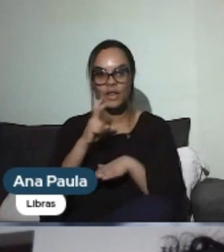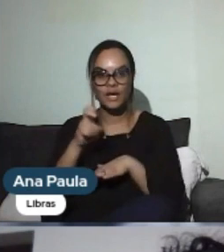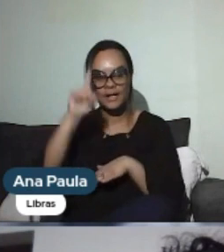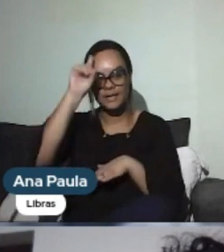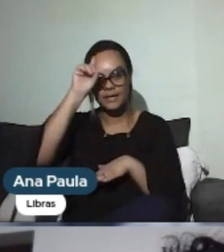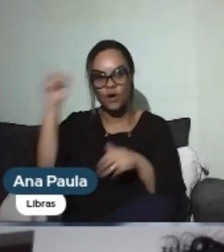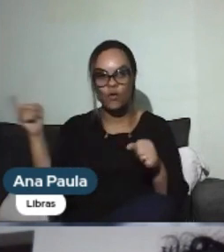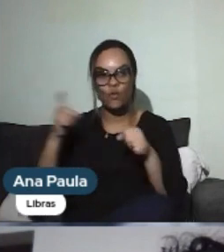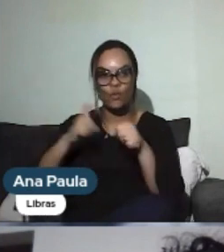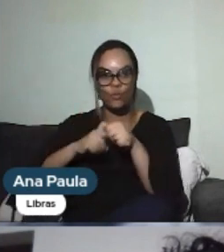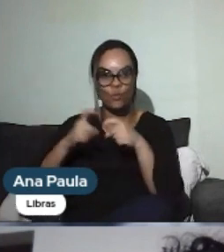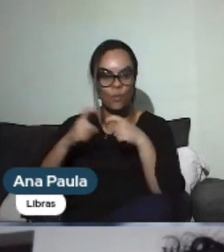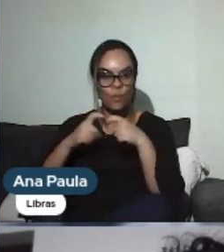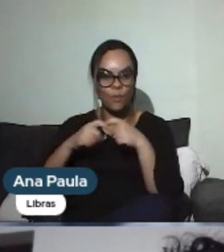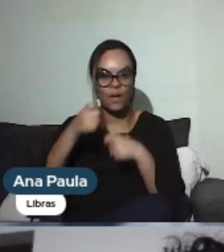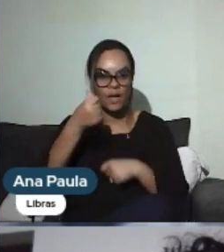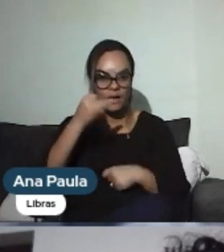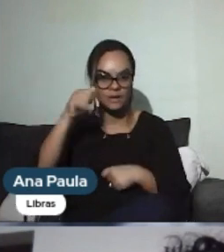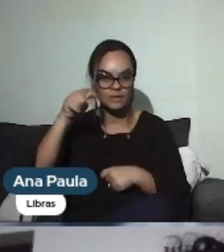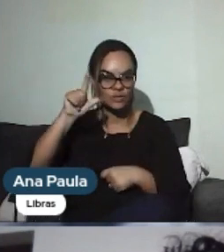julho, próxima consulta.